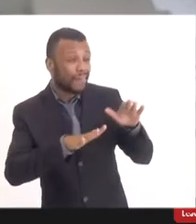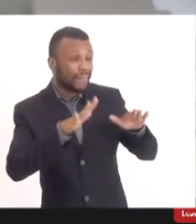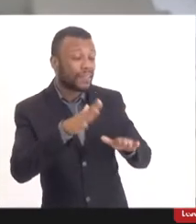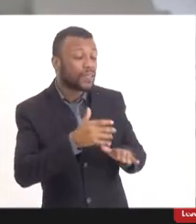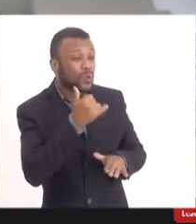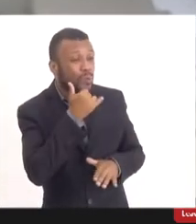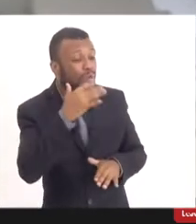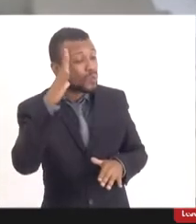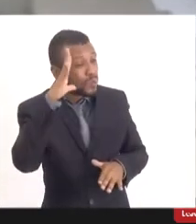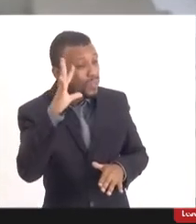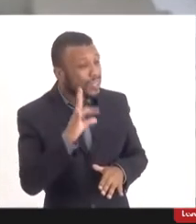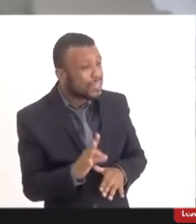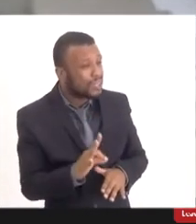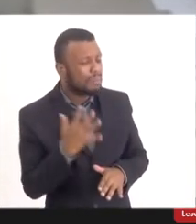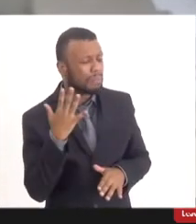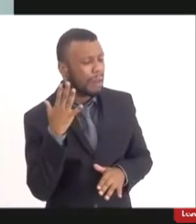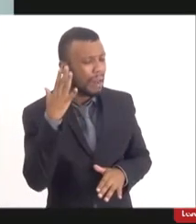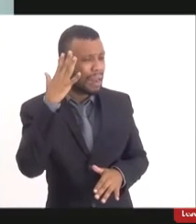-la.